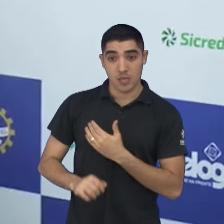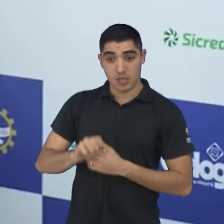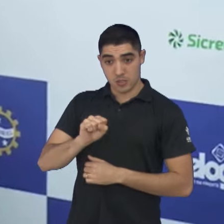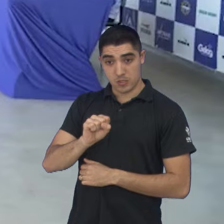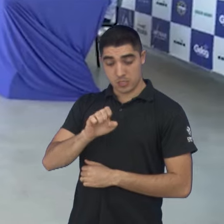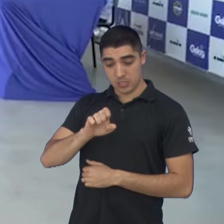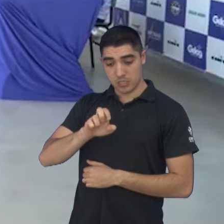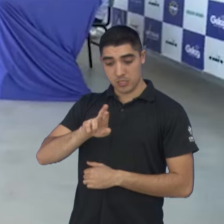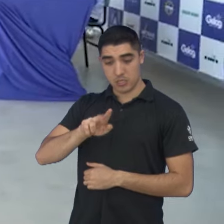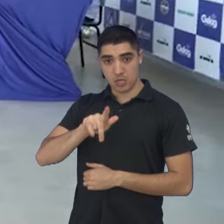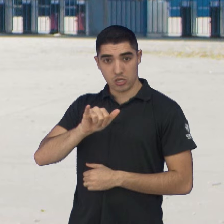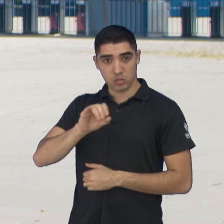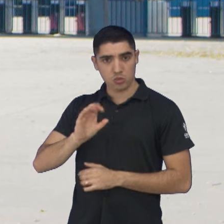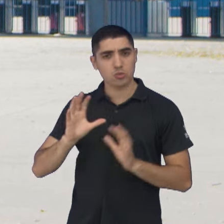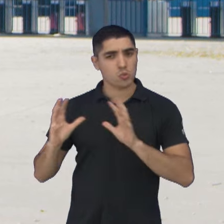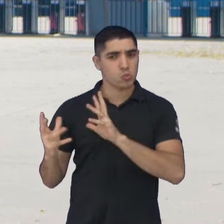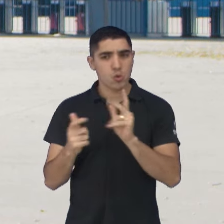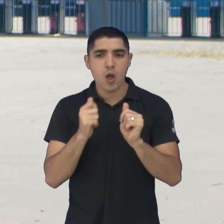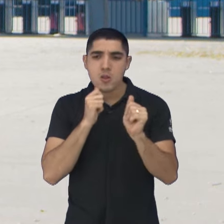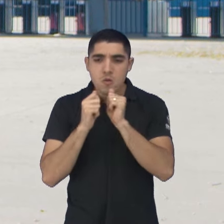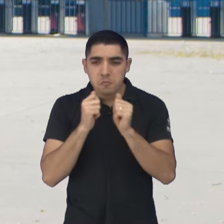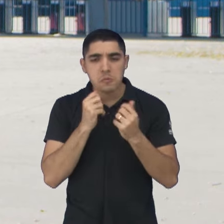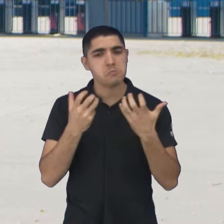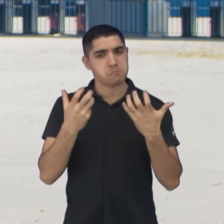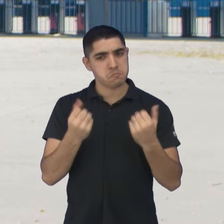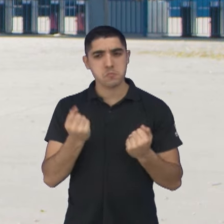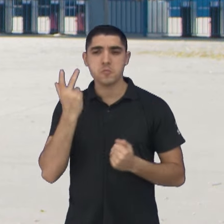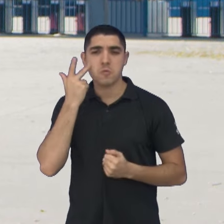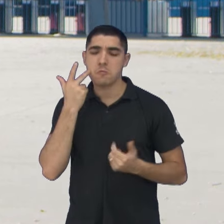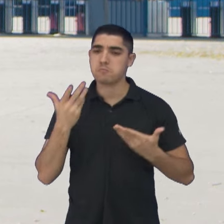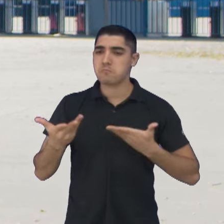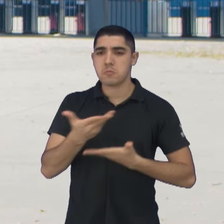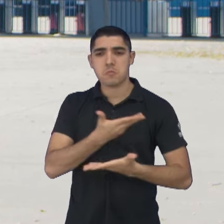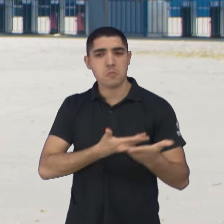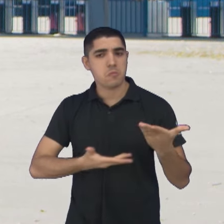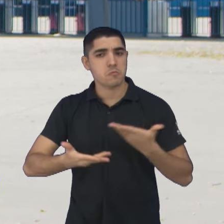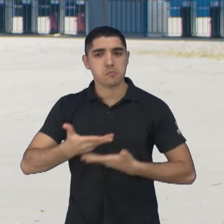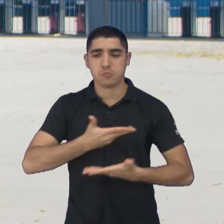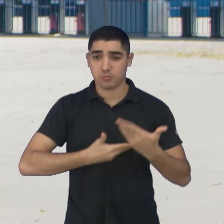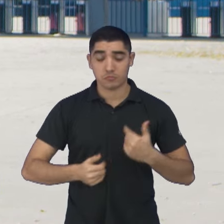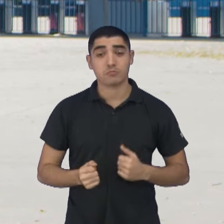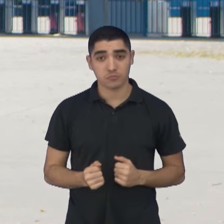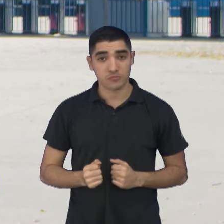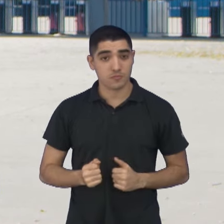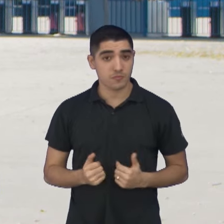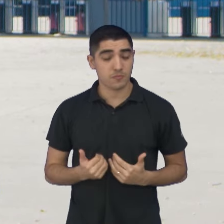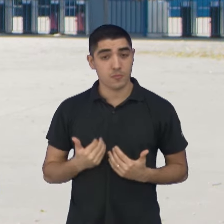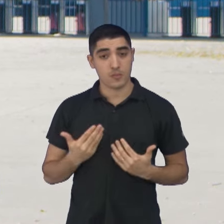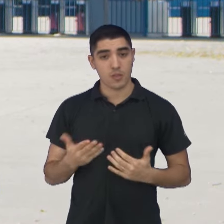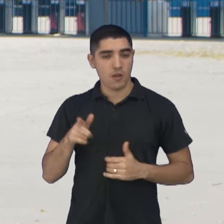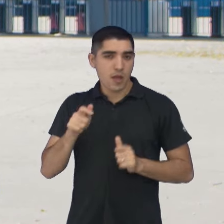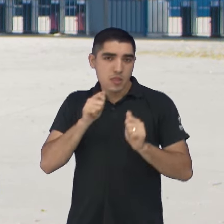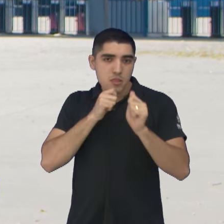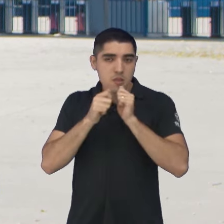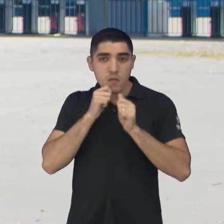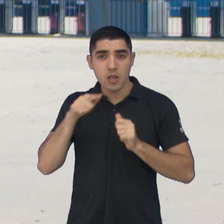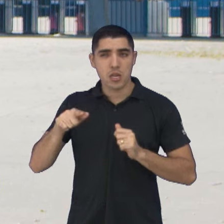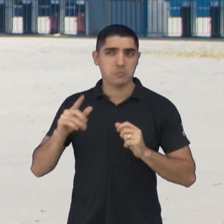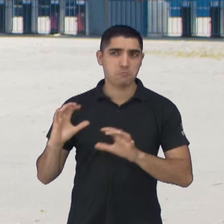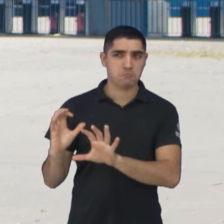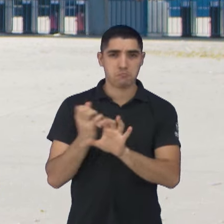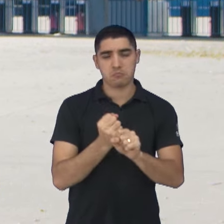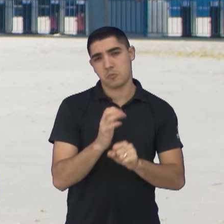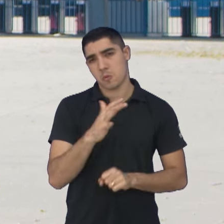todos muito bem nesta coletiva de imprensa que foi concedida. A conversa durou por